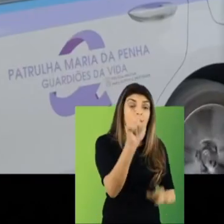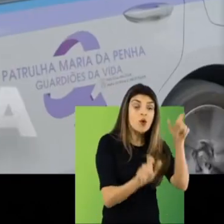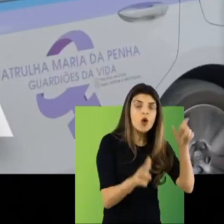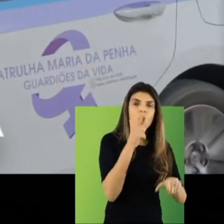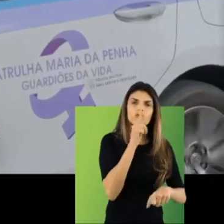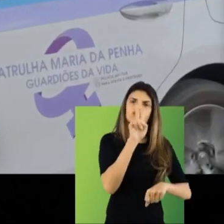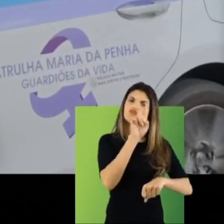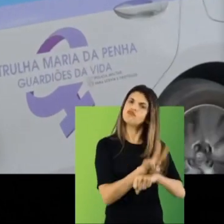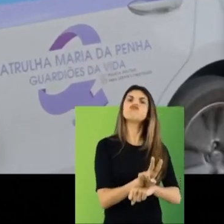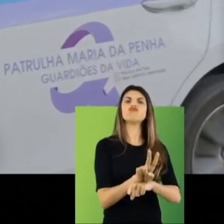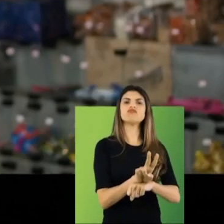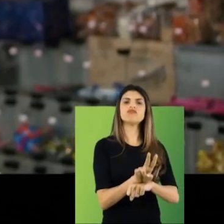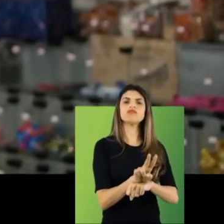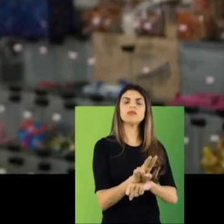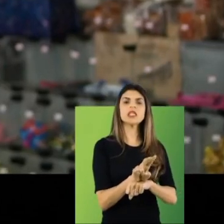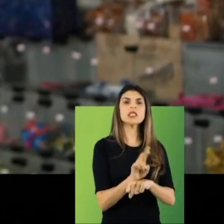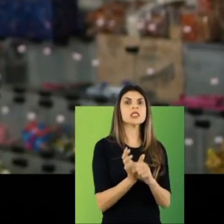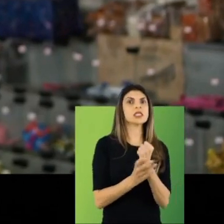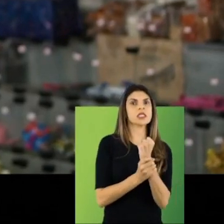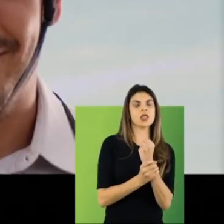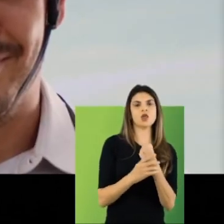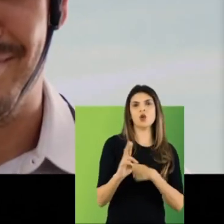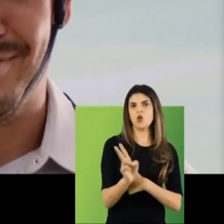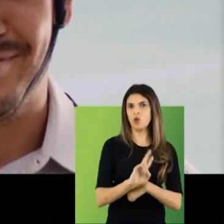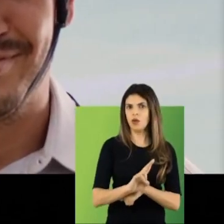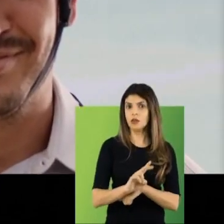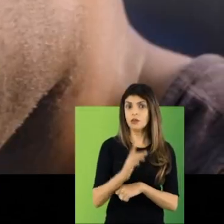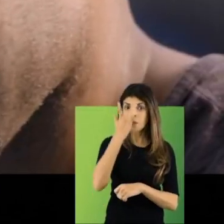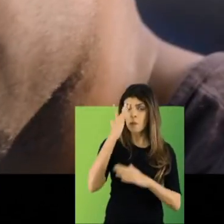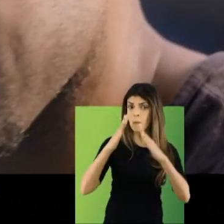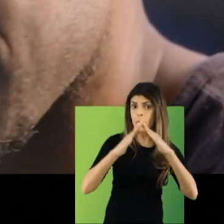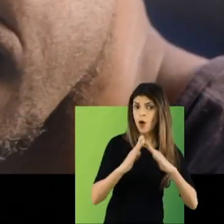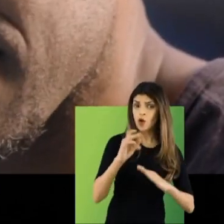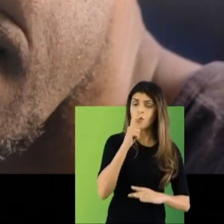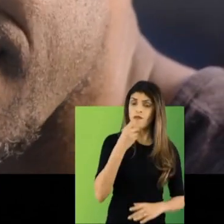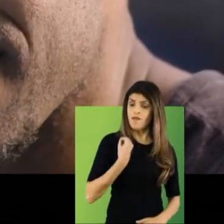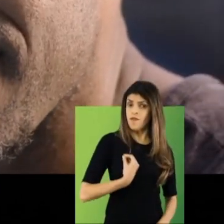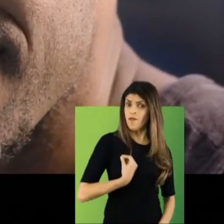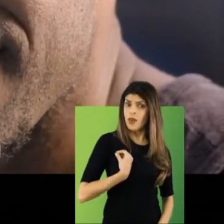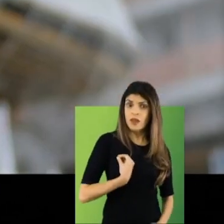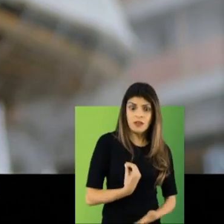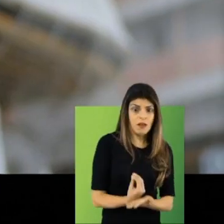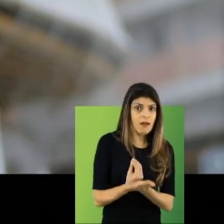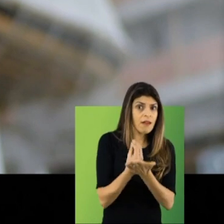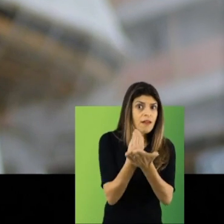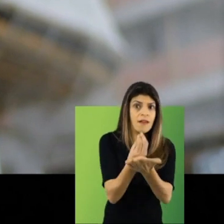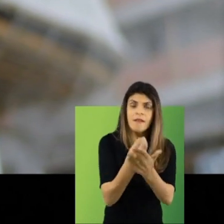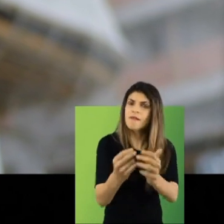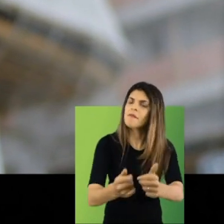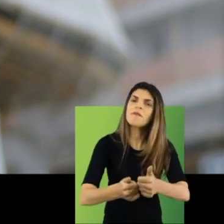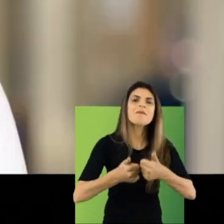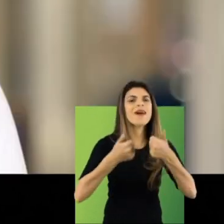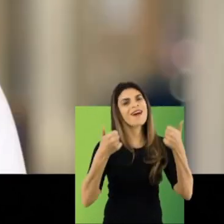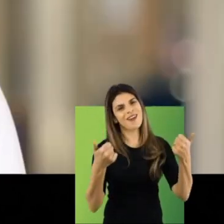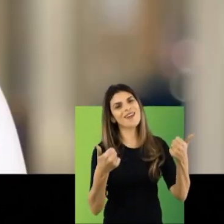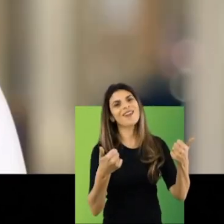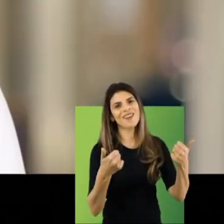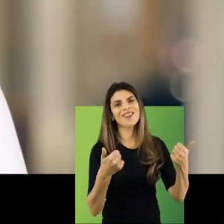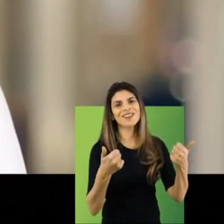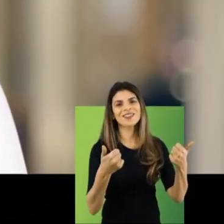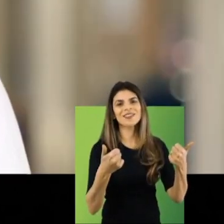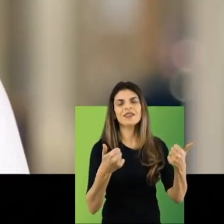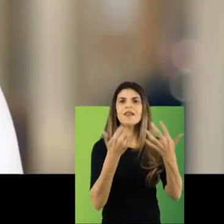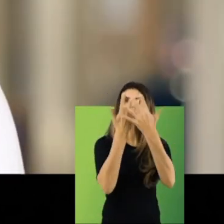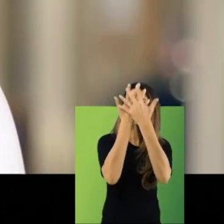mulheres sendo protegidas e mais cariocas e fluminenses tendo condições de viver uma vida melhor. Por isso,